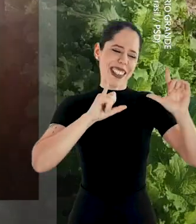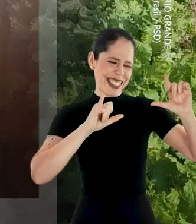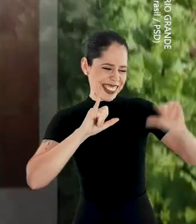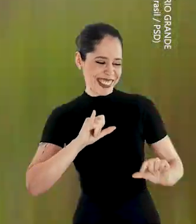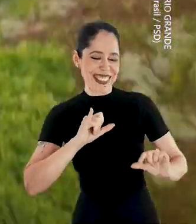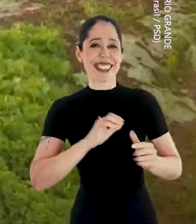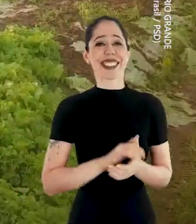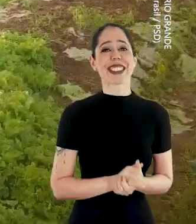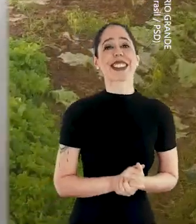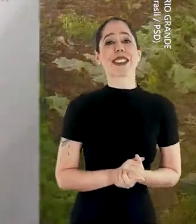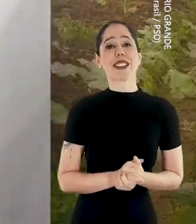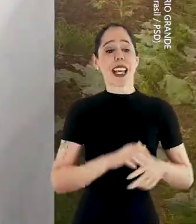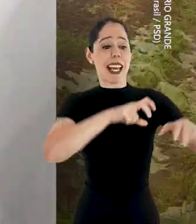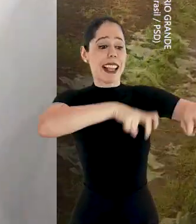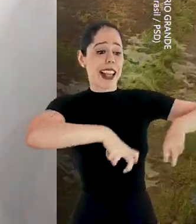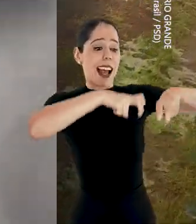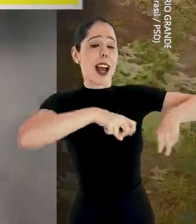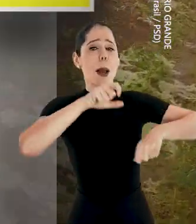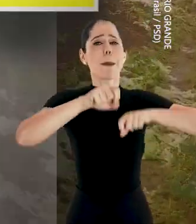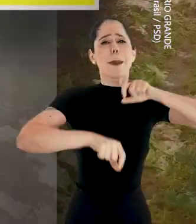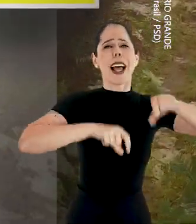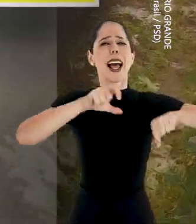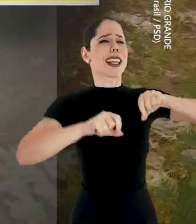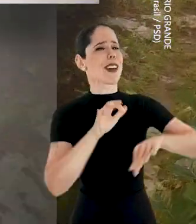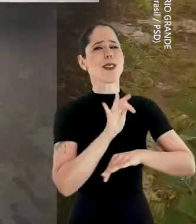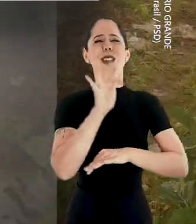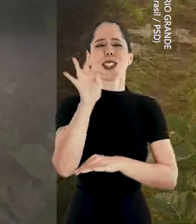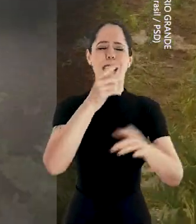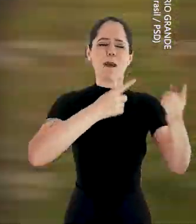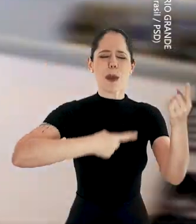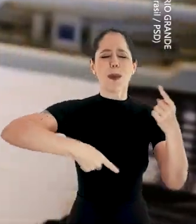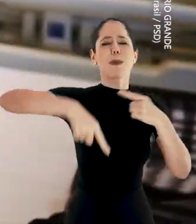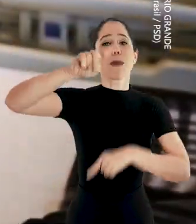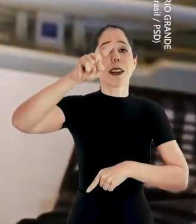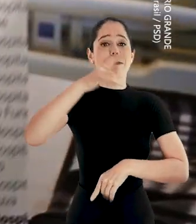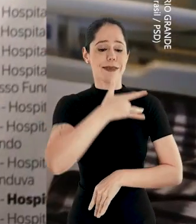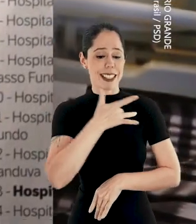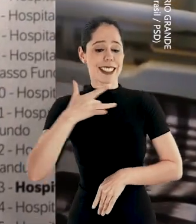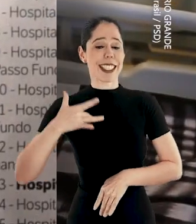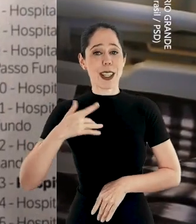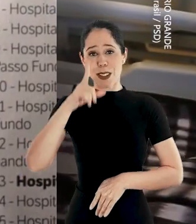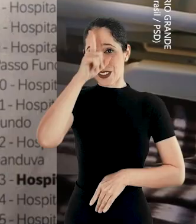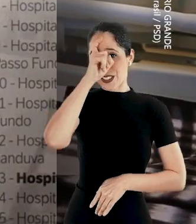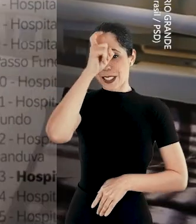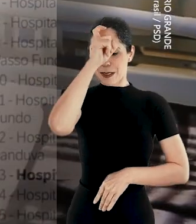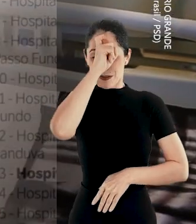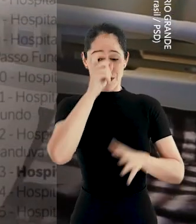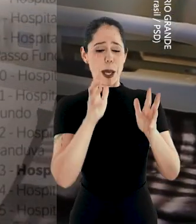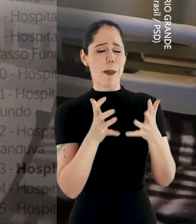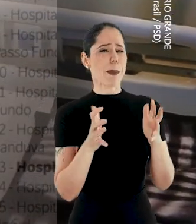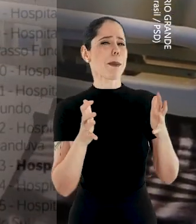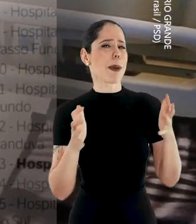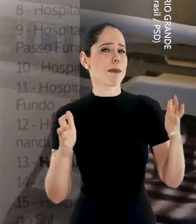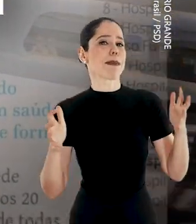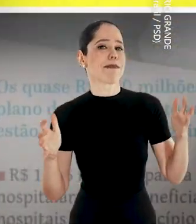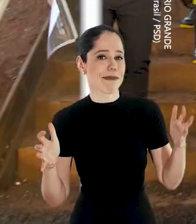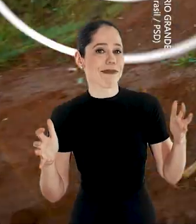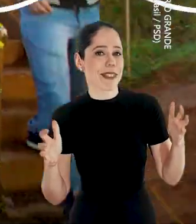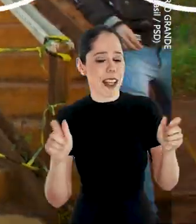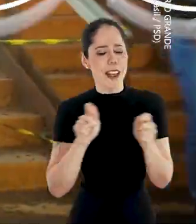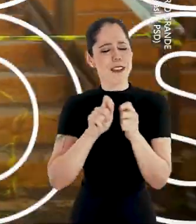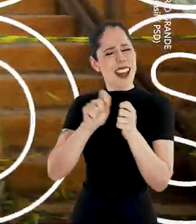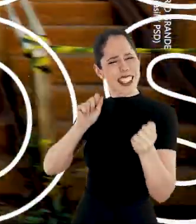baixou. Na agricultura o futuro ele plantou, e na saúde o hospital ele ampliou.